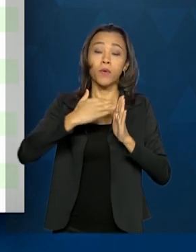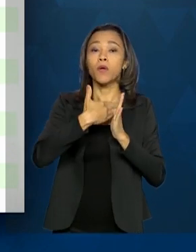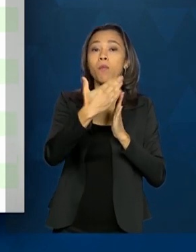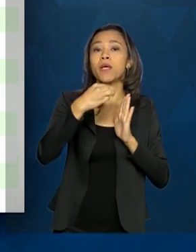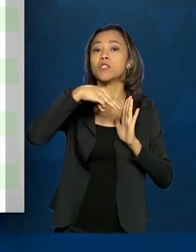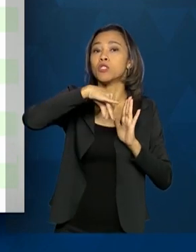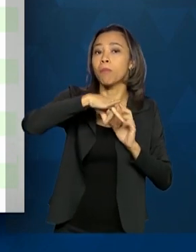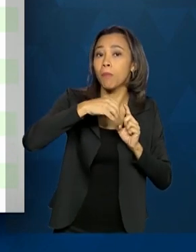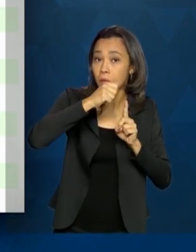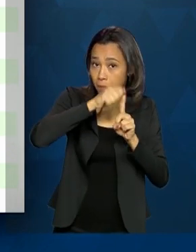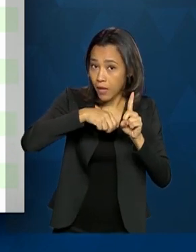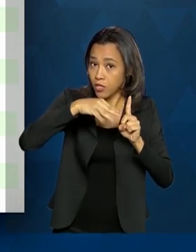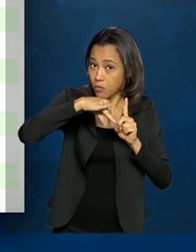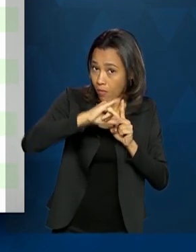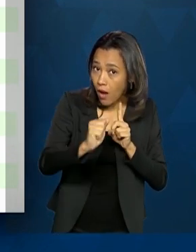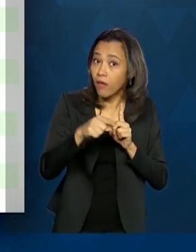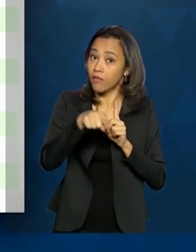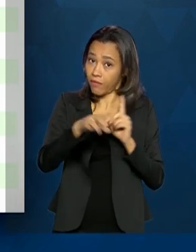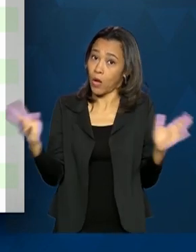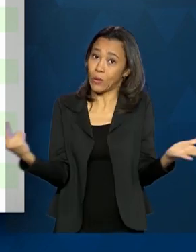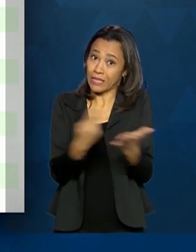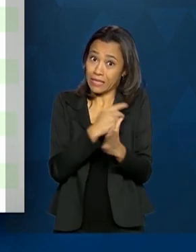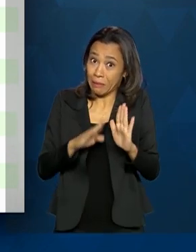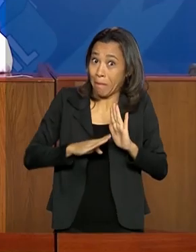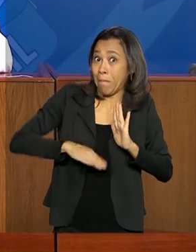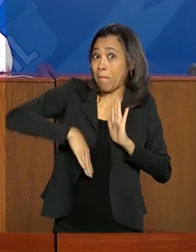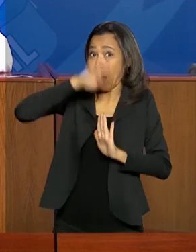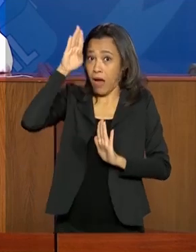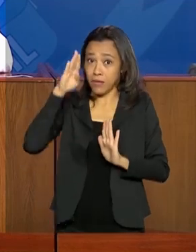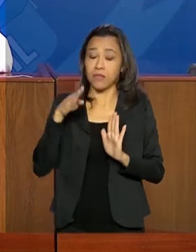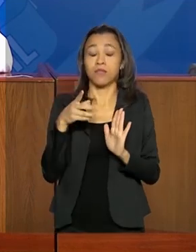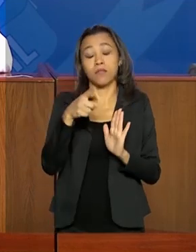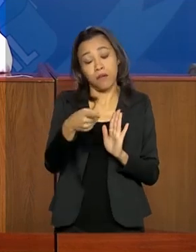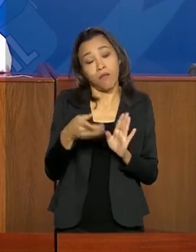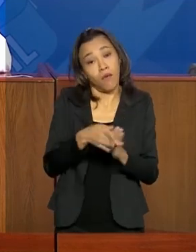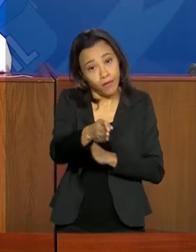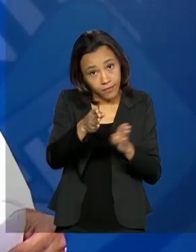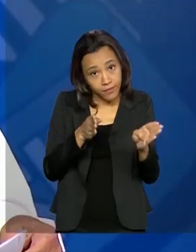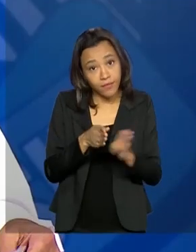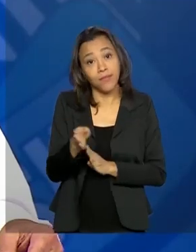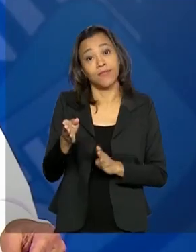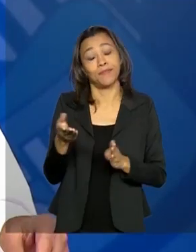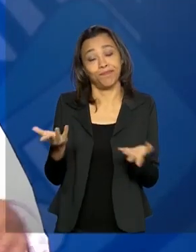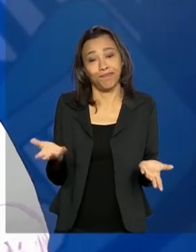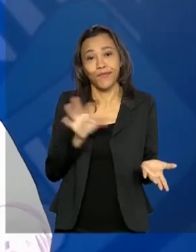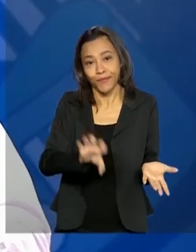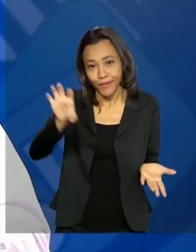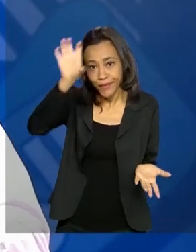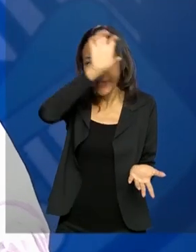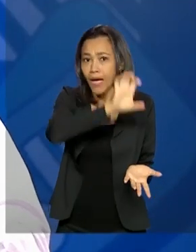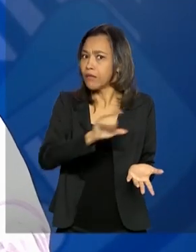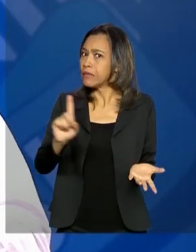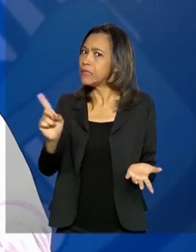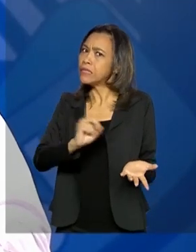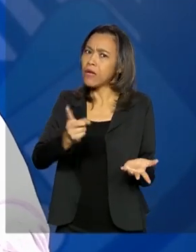nos estados com maior número de casos notificados. A recomendação, portanto, é de que os governos estaduais não